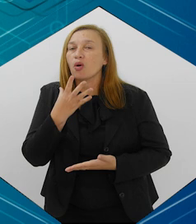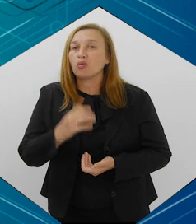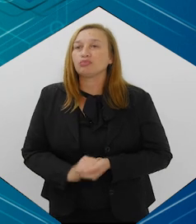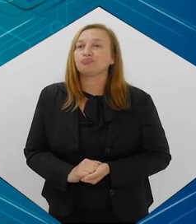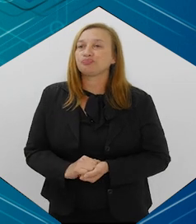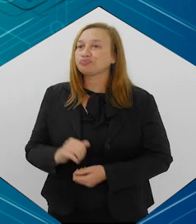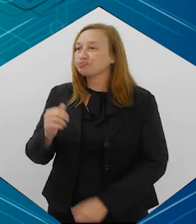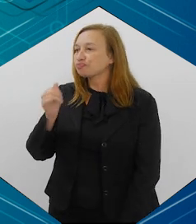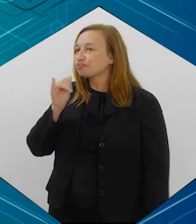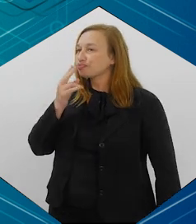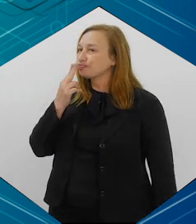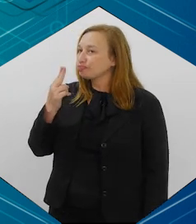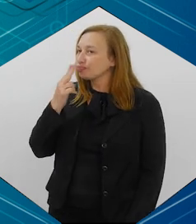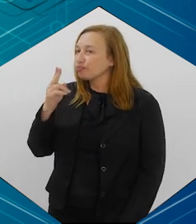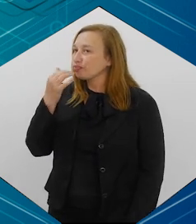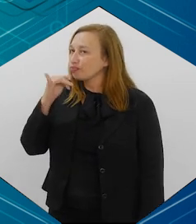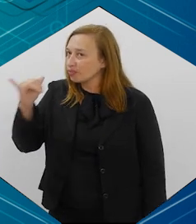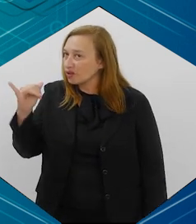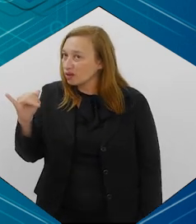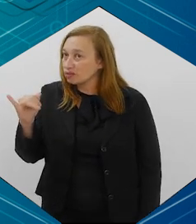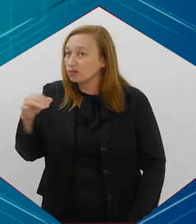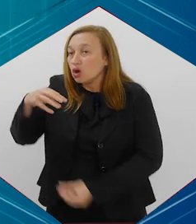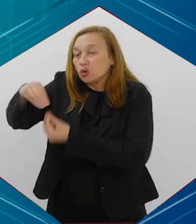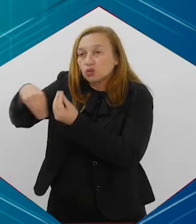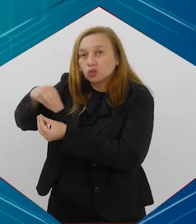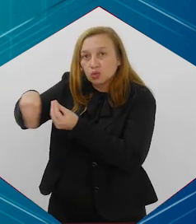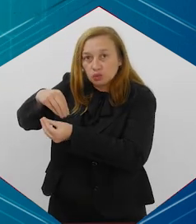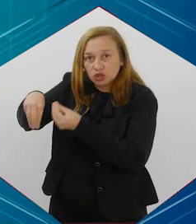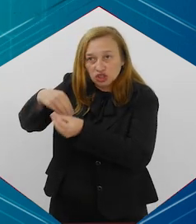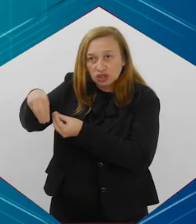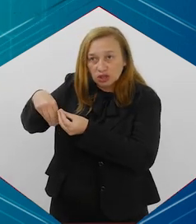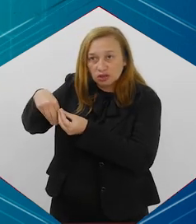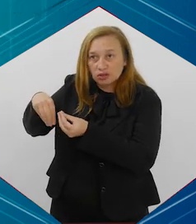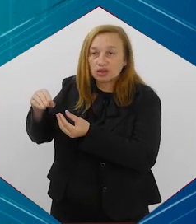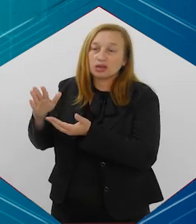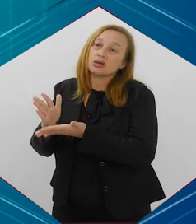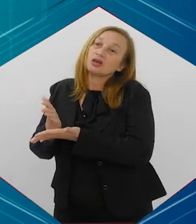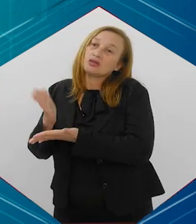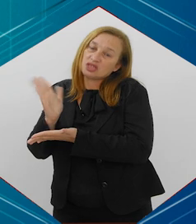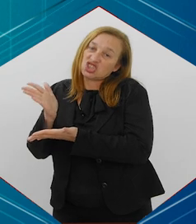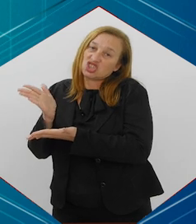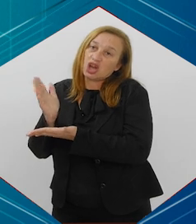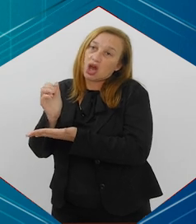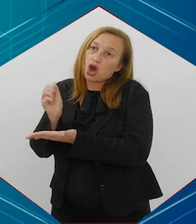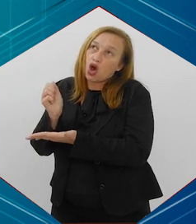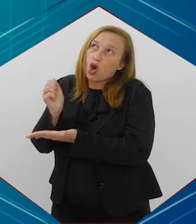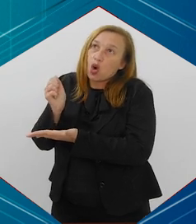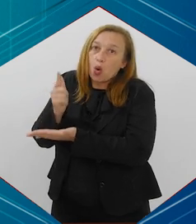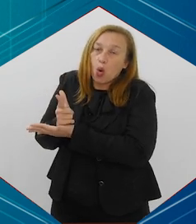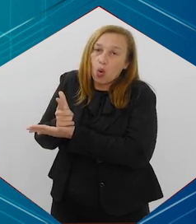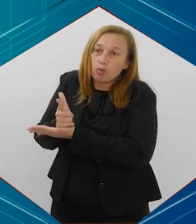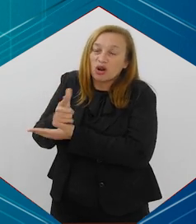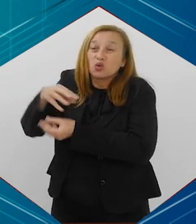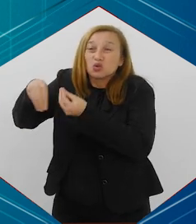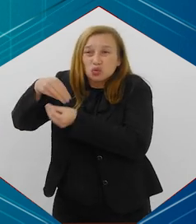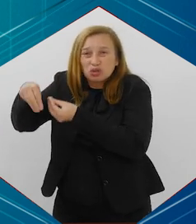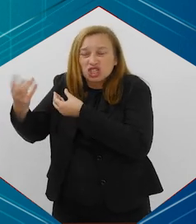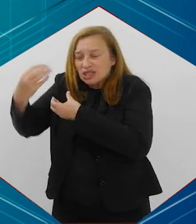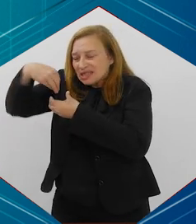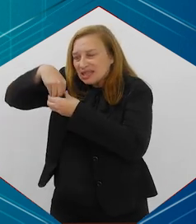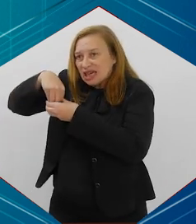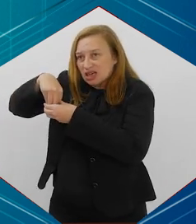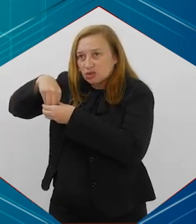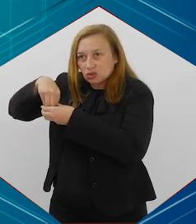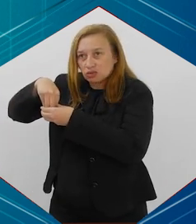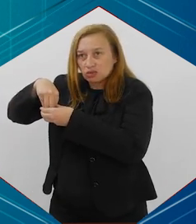Bom, o cigarro eletrônico, ele é uma substância, né? Normalmente, você compra já com um líquido, né? Ali, que é